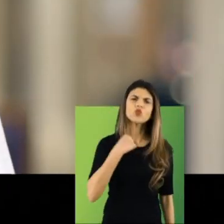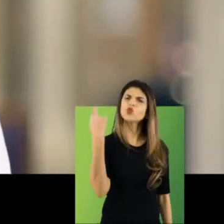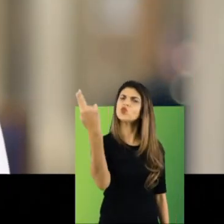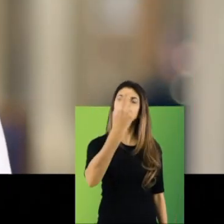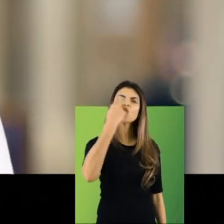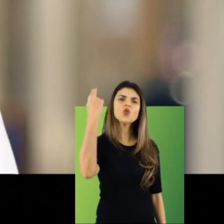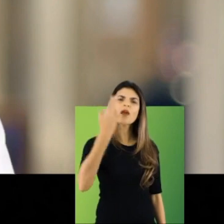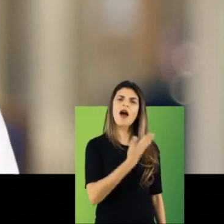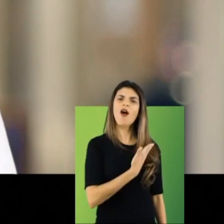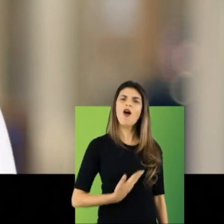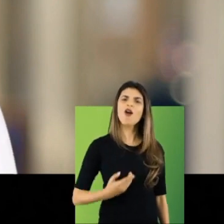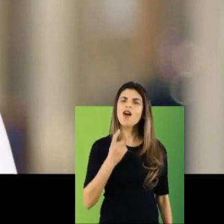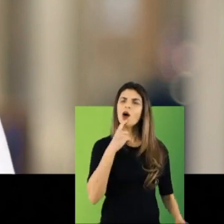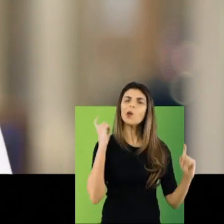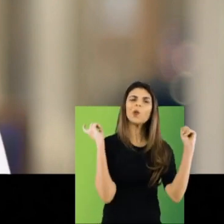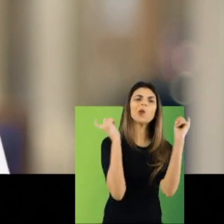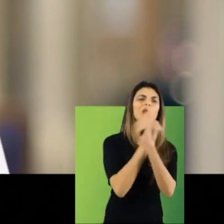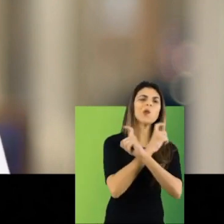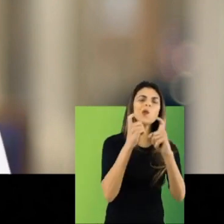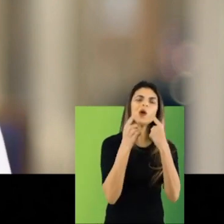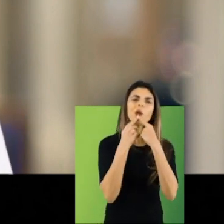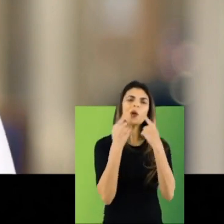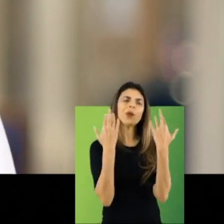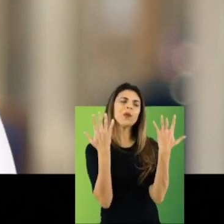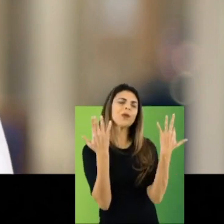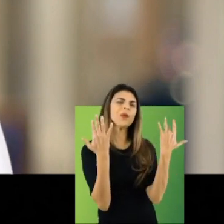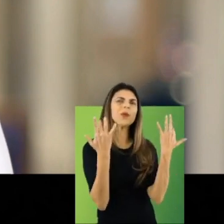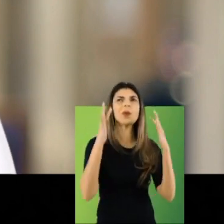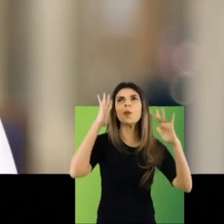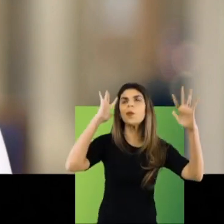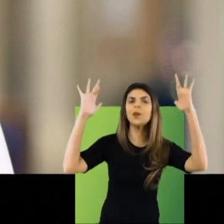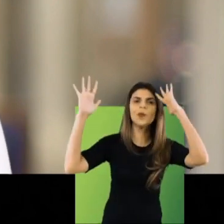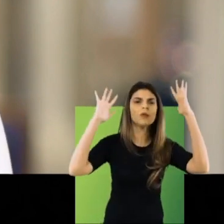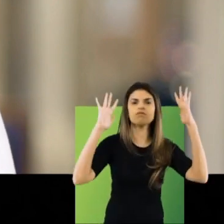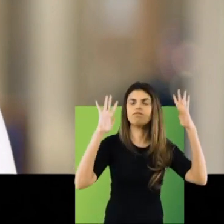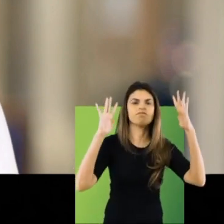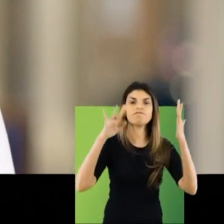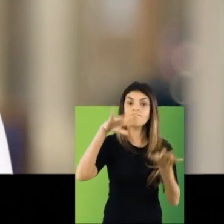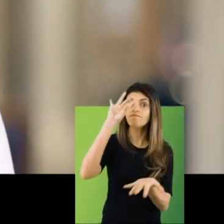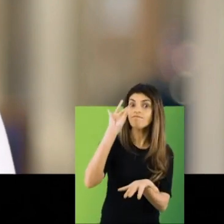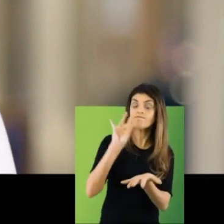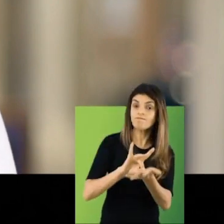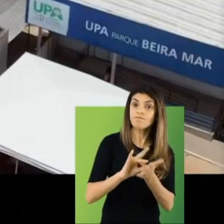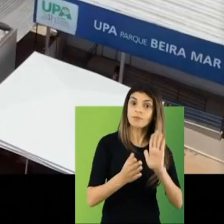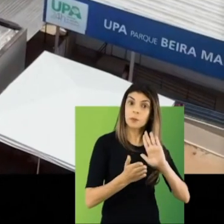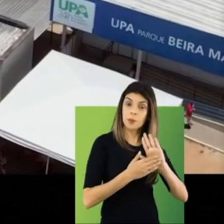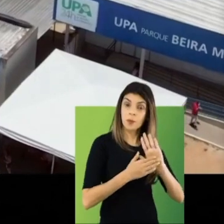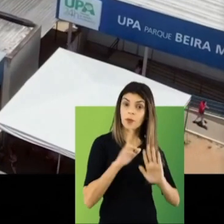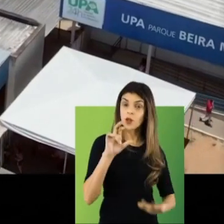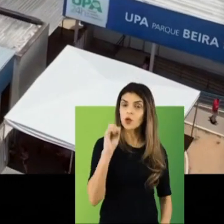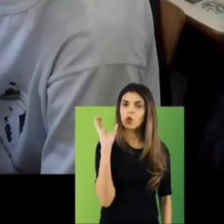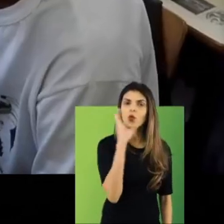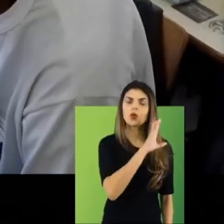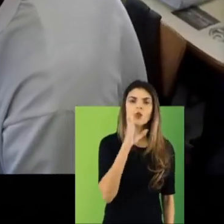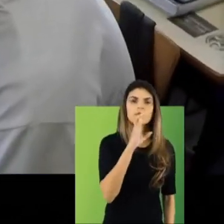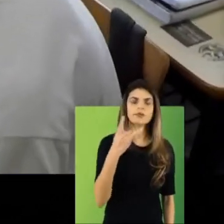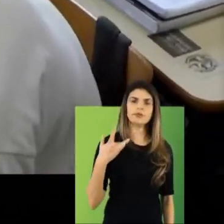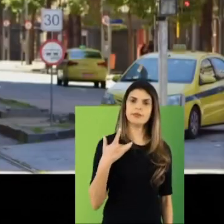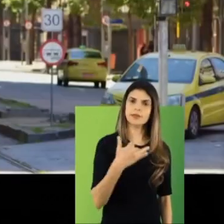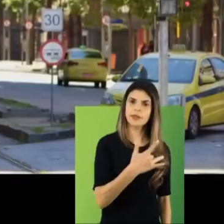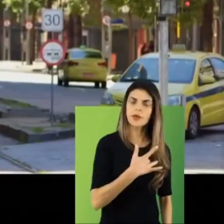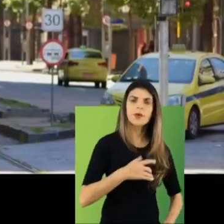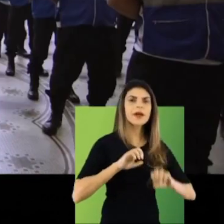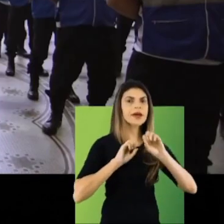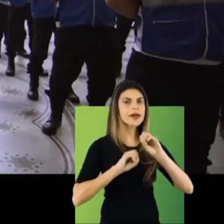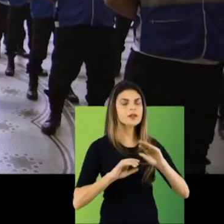governar de promessa ou na ilha da fantasia. No mundo real, tudo é importante e urgente. Saúde, educação,